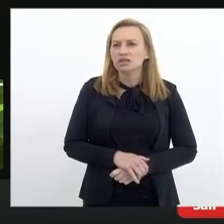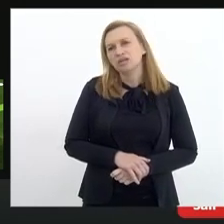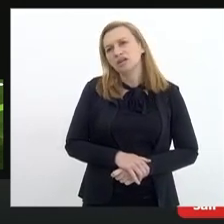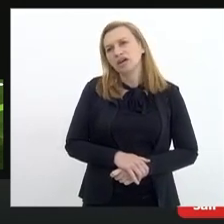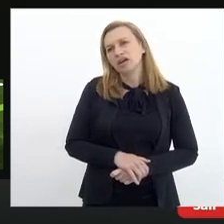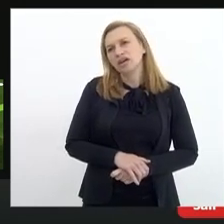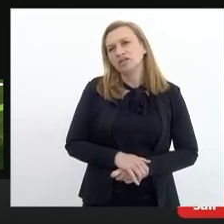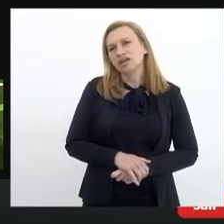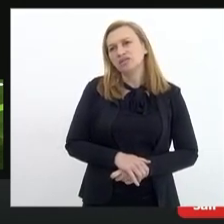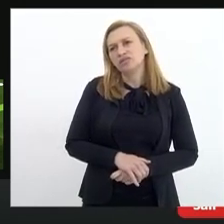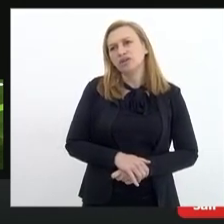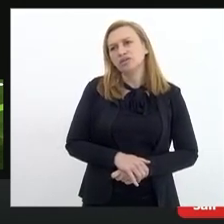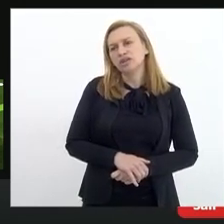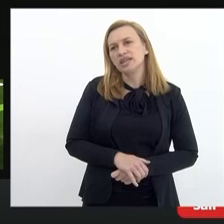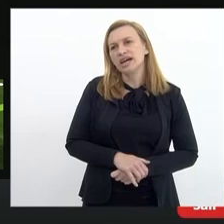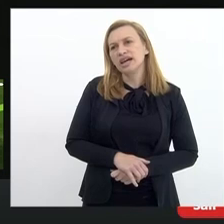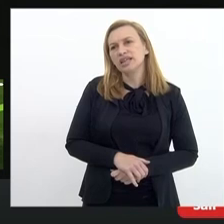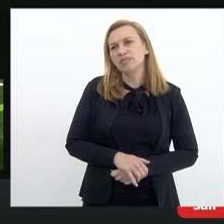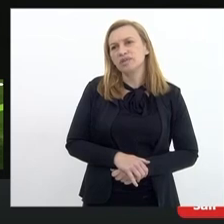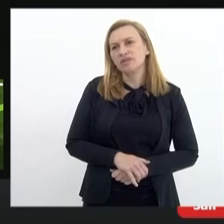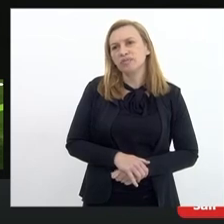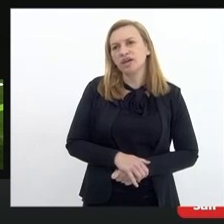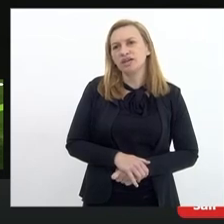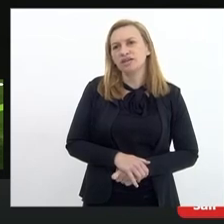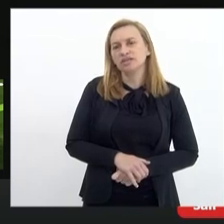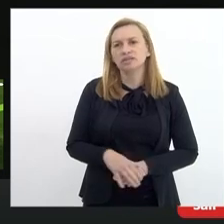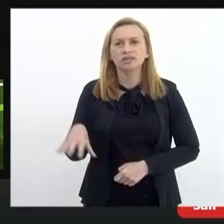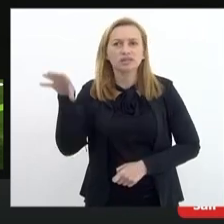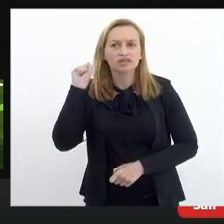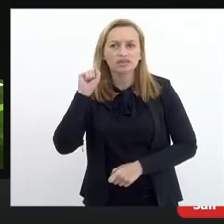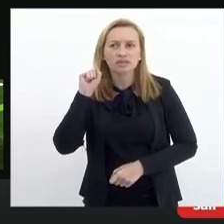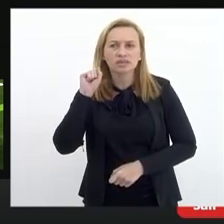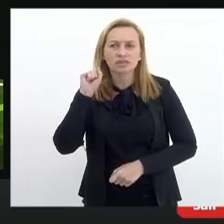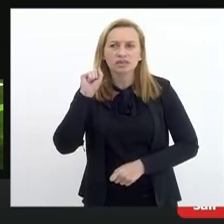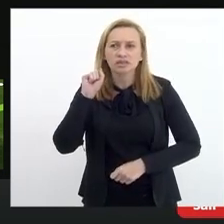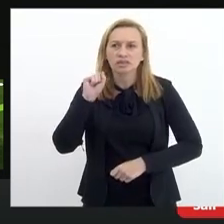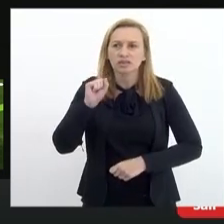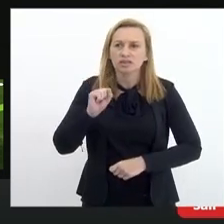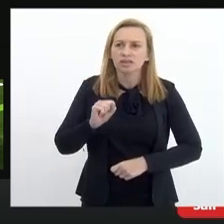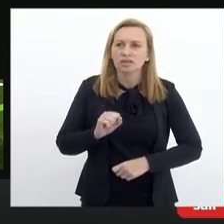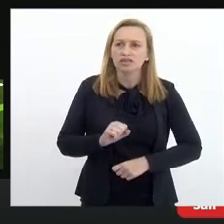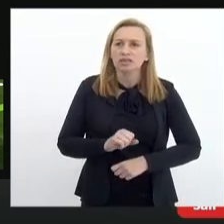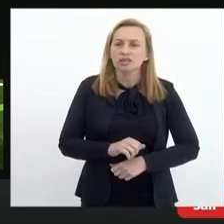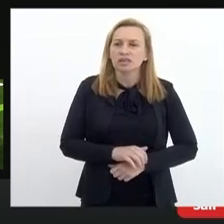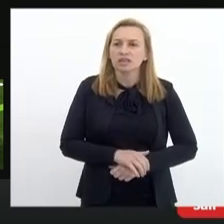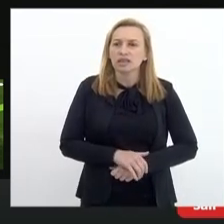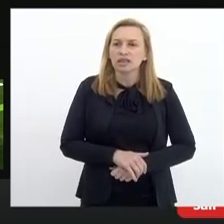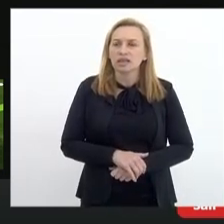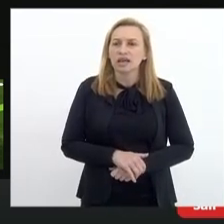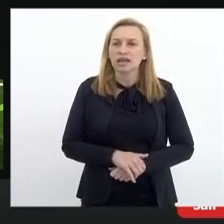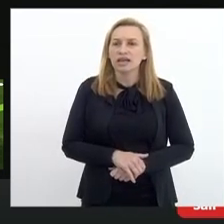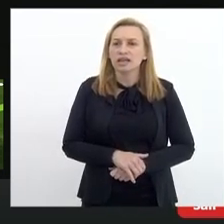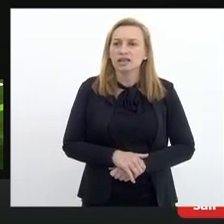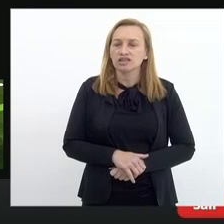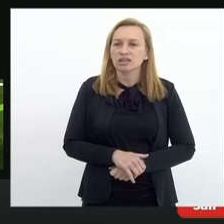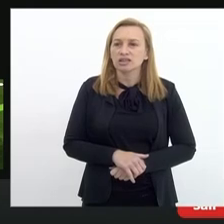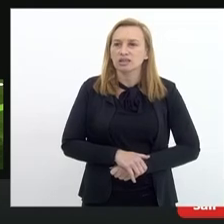desconectá-lo está me ouvindo? agora sim vou ficar sem microfone então